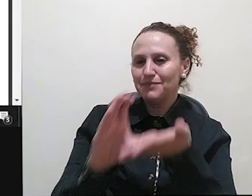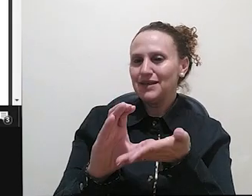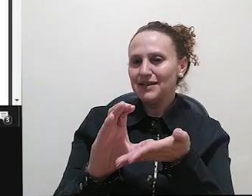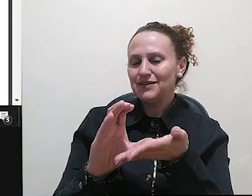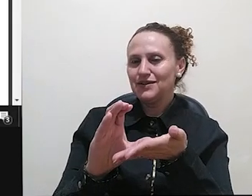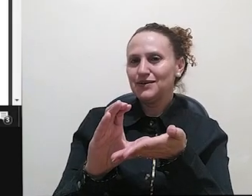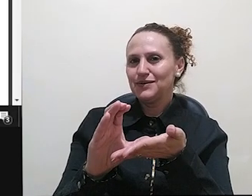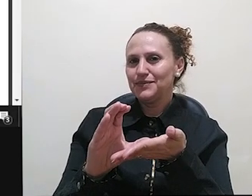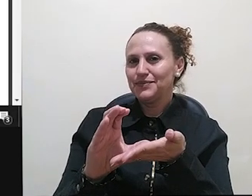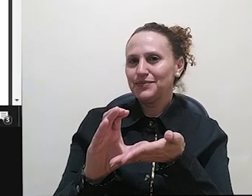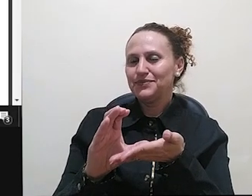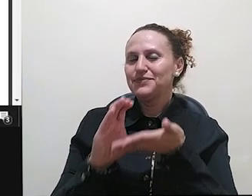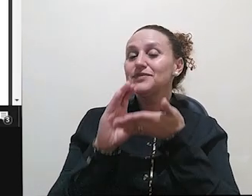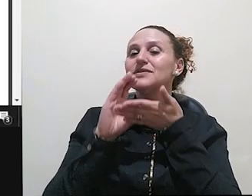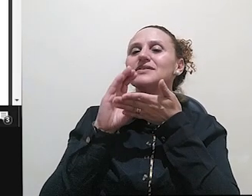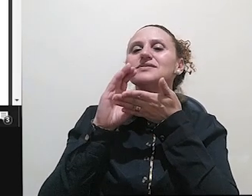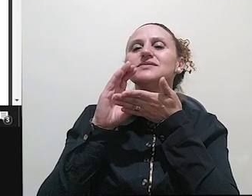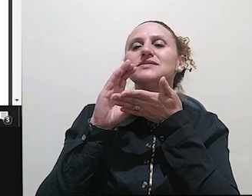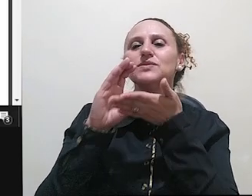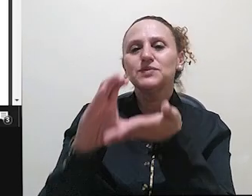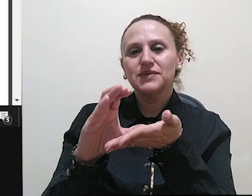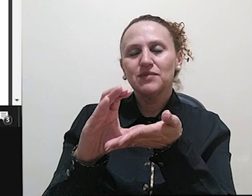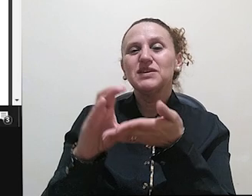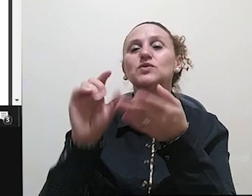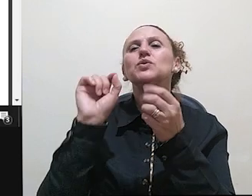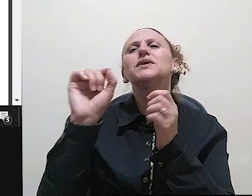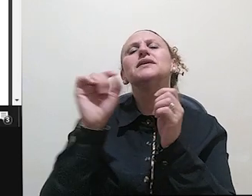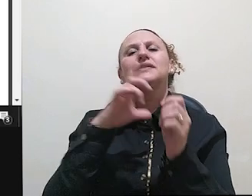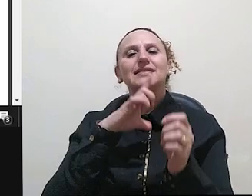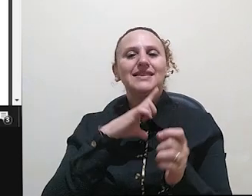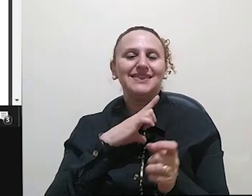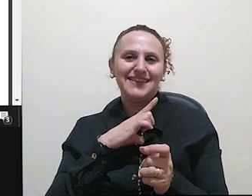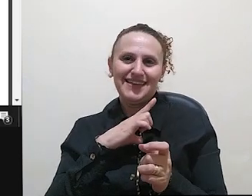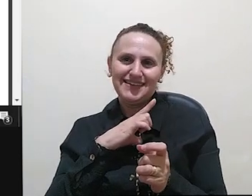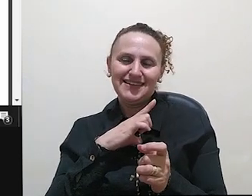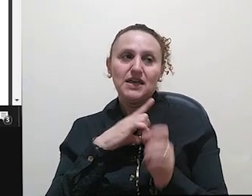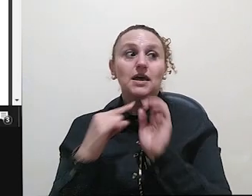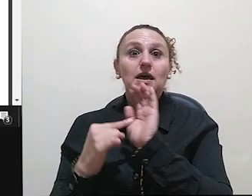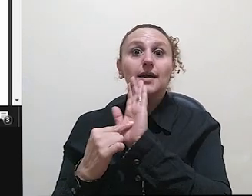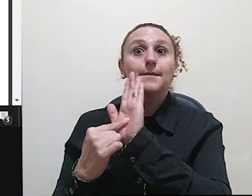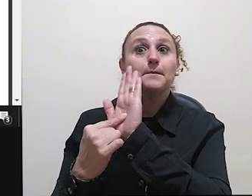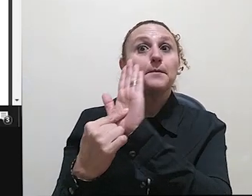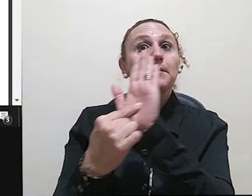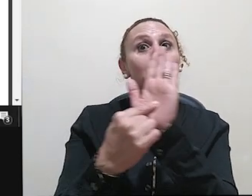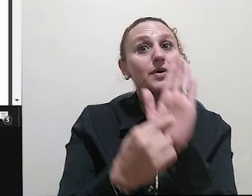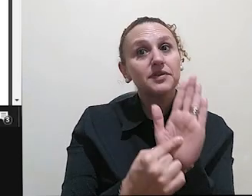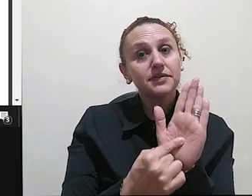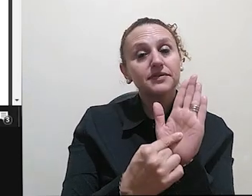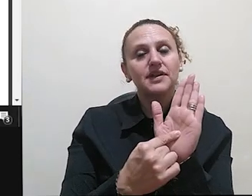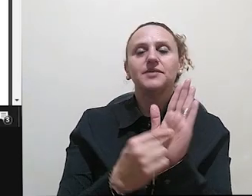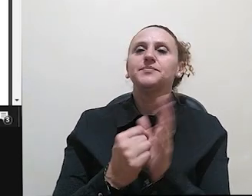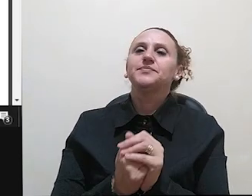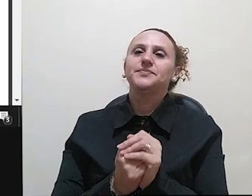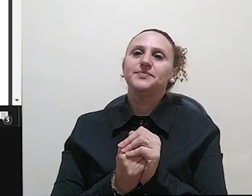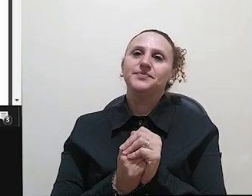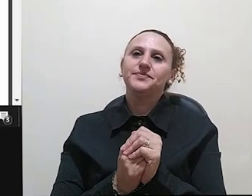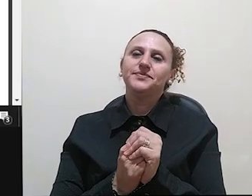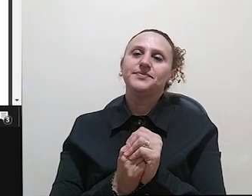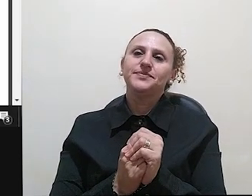A resenha tem esse momento do percurso com o leitor, tá? É mostrar. É como se fosse assim, meu